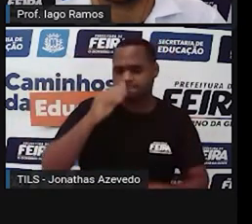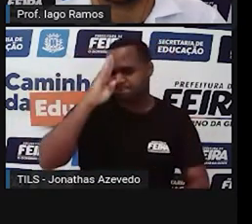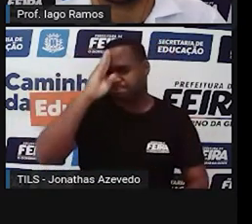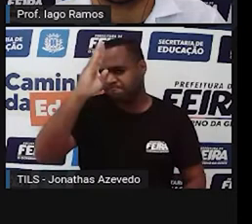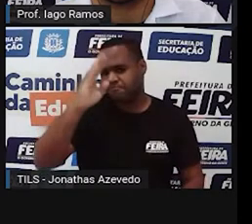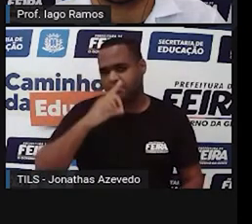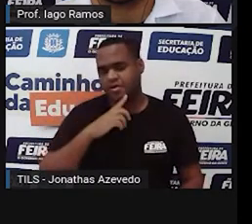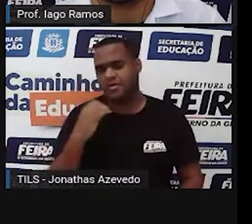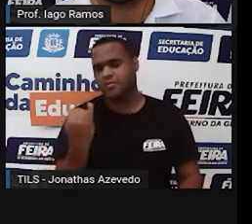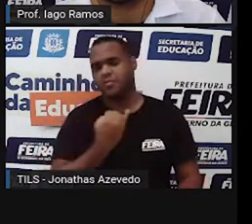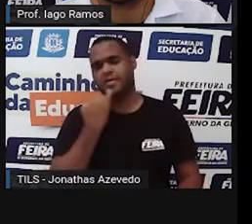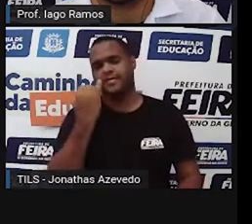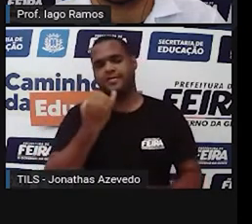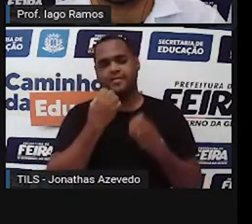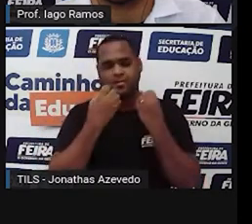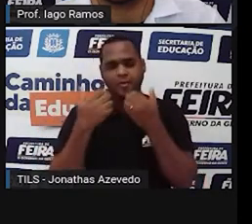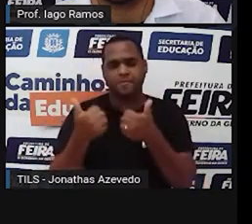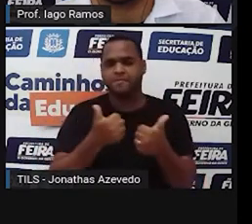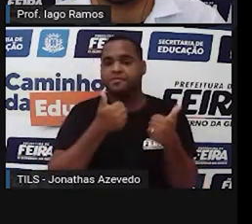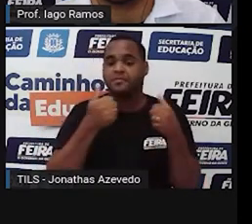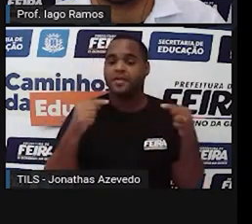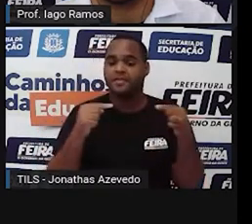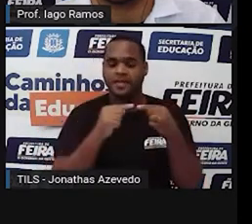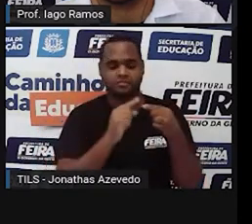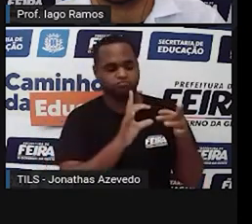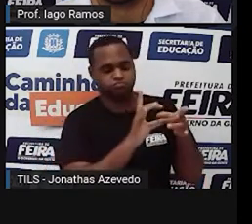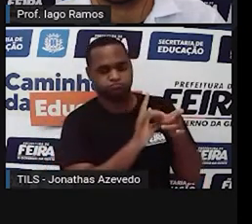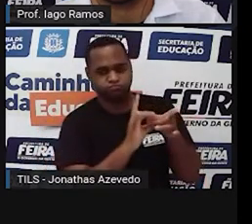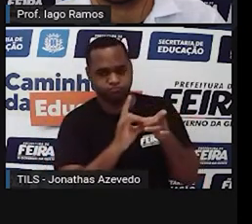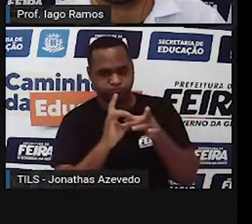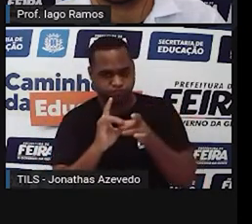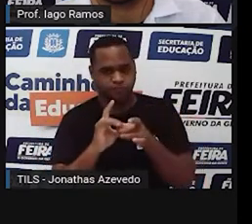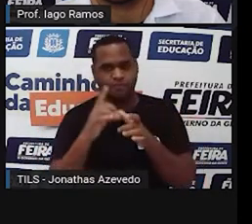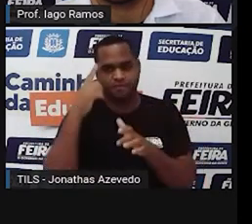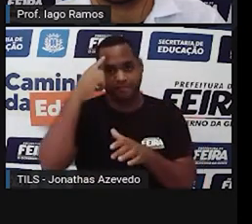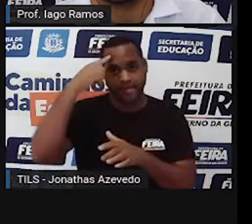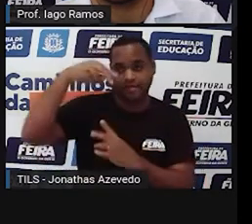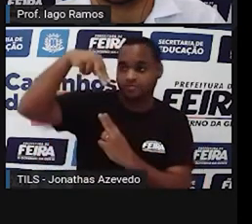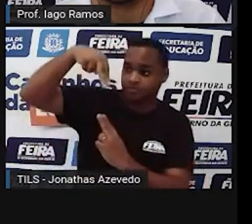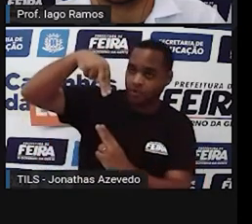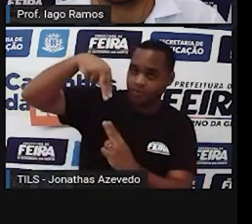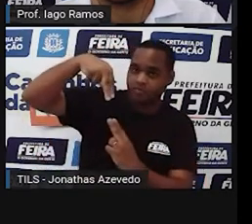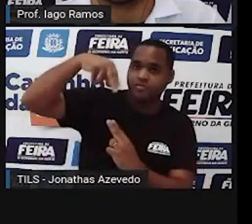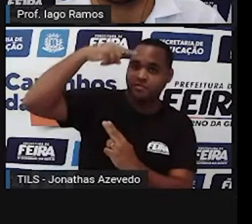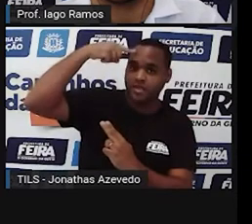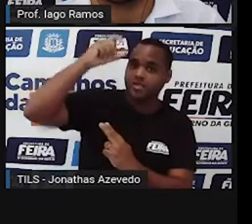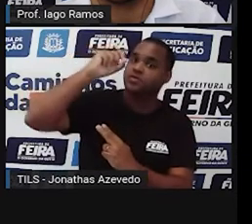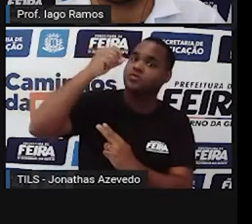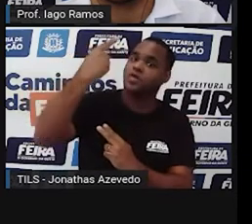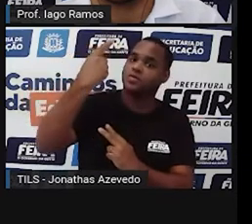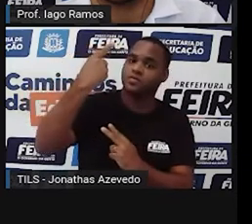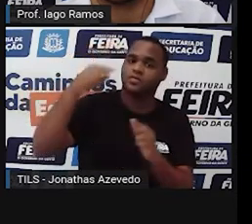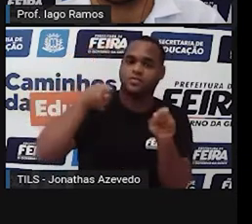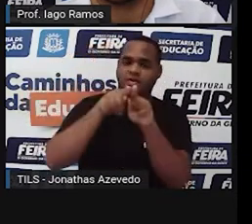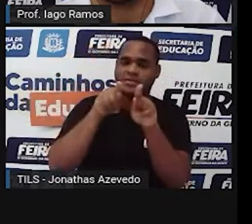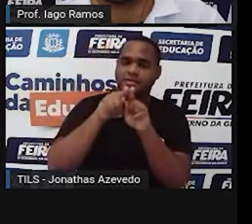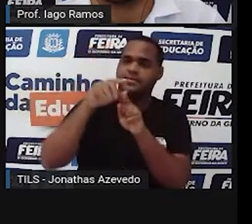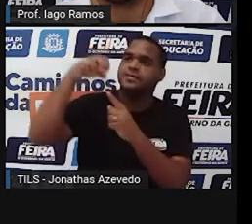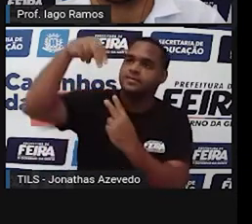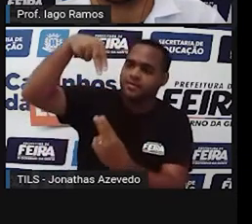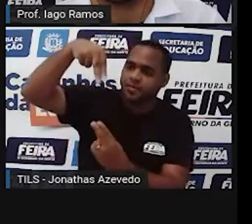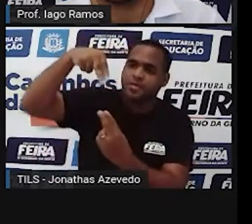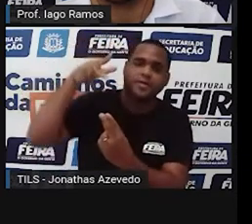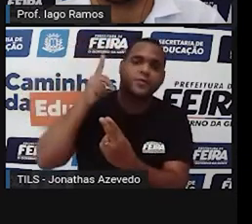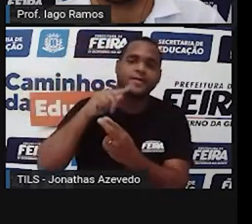muito importante, a relação que existe entre a posição do Sol no céu e o tamanho da sombra que vai ser